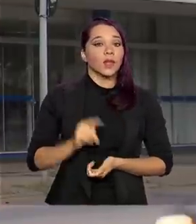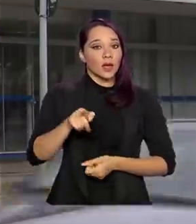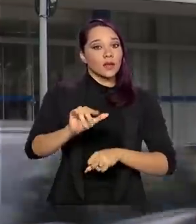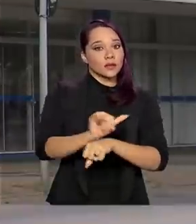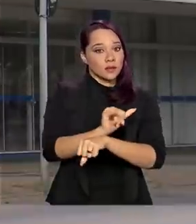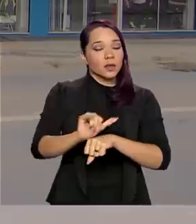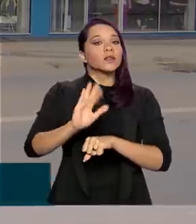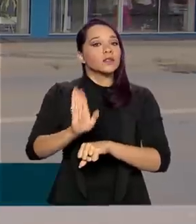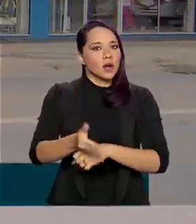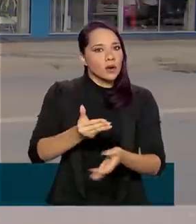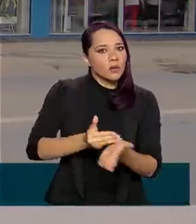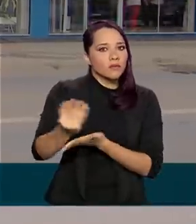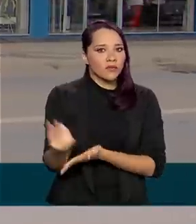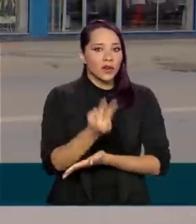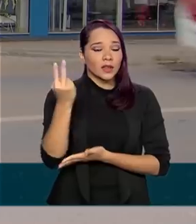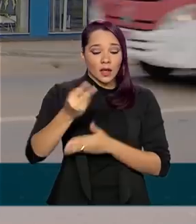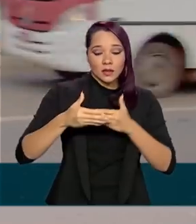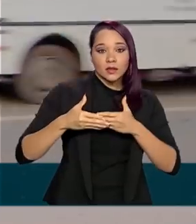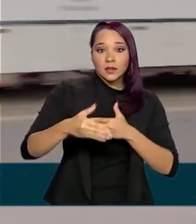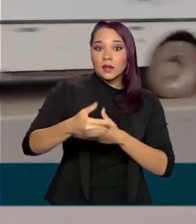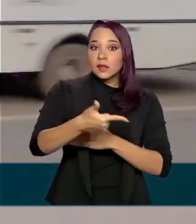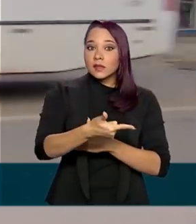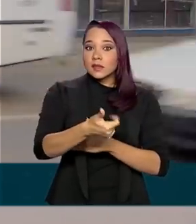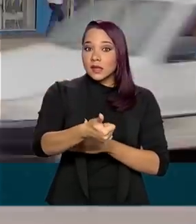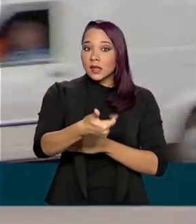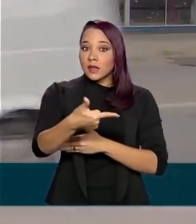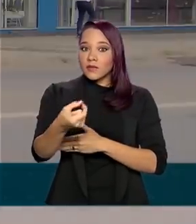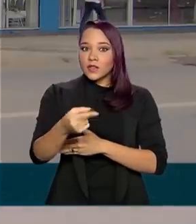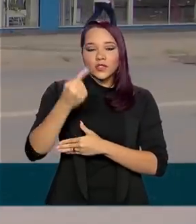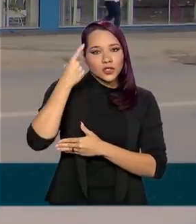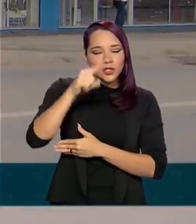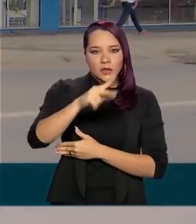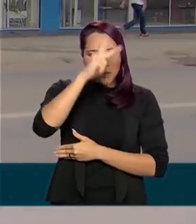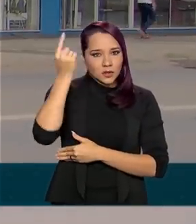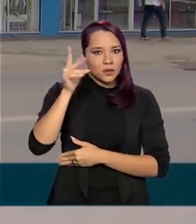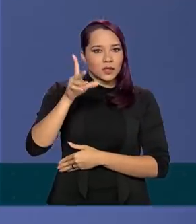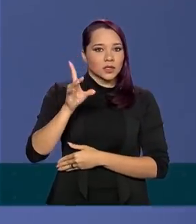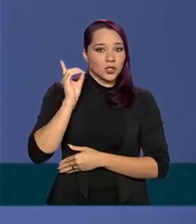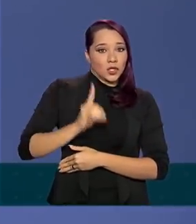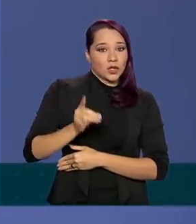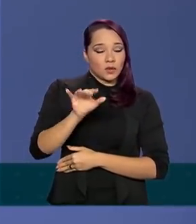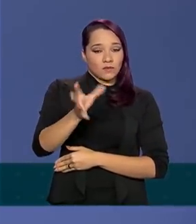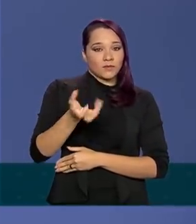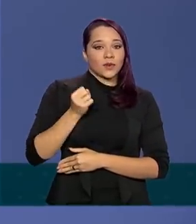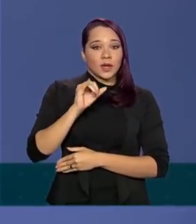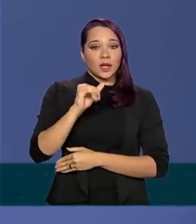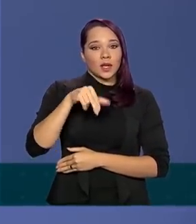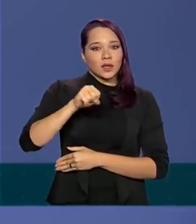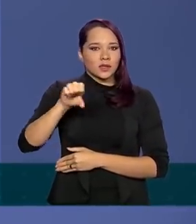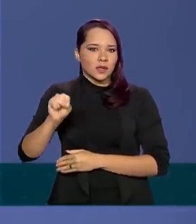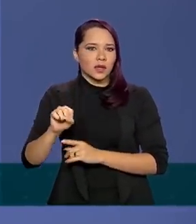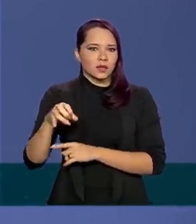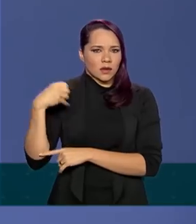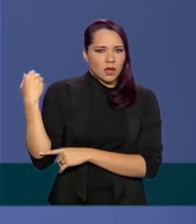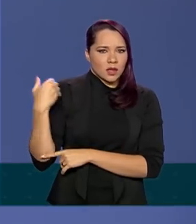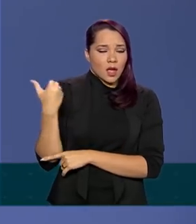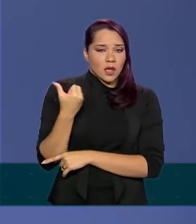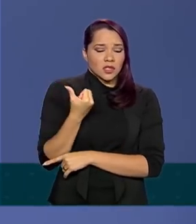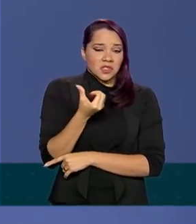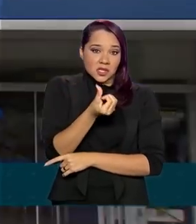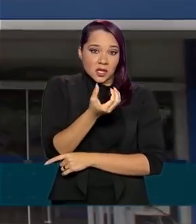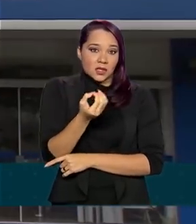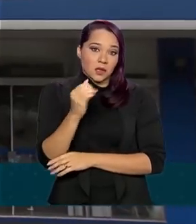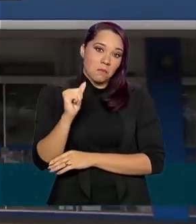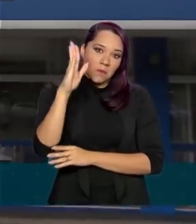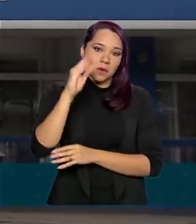já está em vigor e vale por 120 dias para os beneficiários do INSS com idade igual ou superior a 60